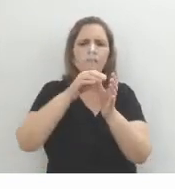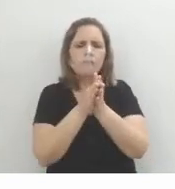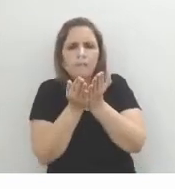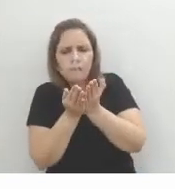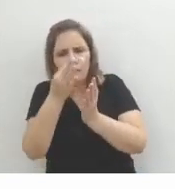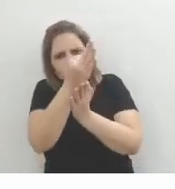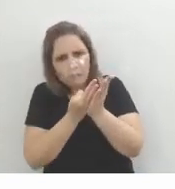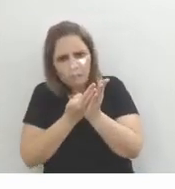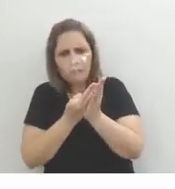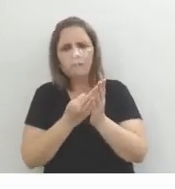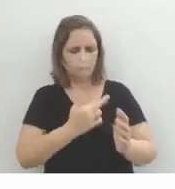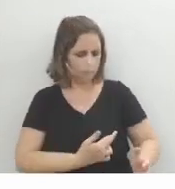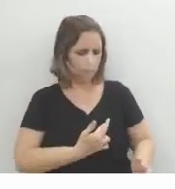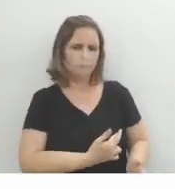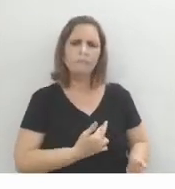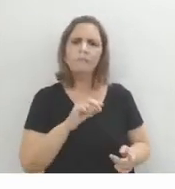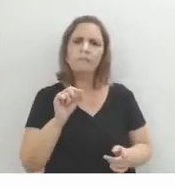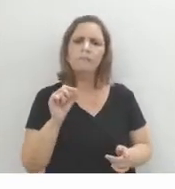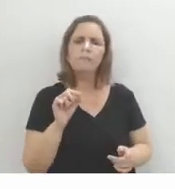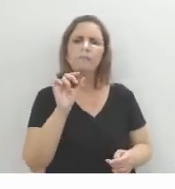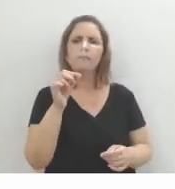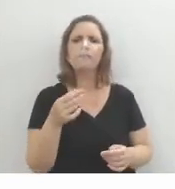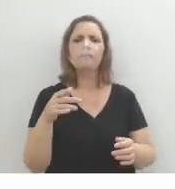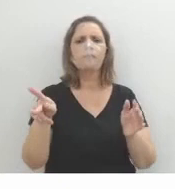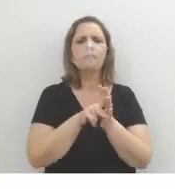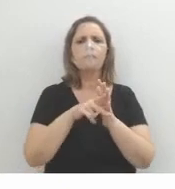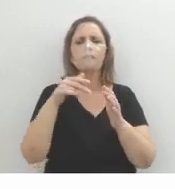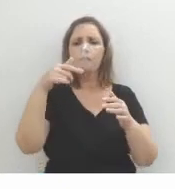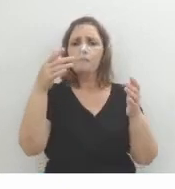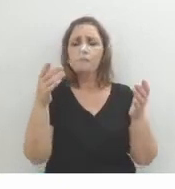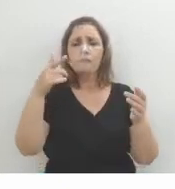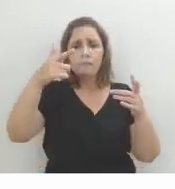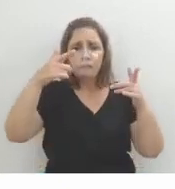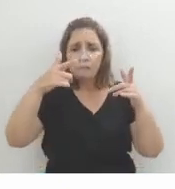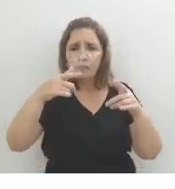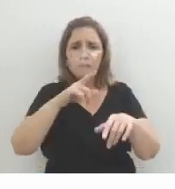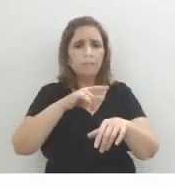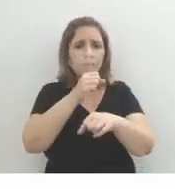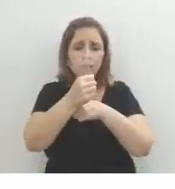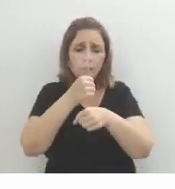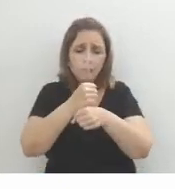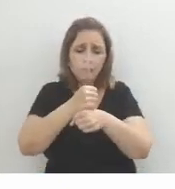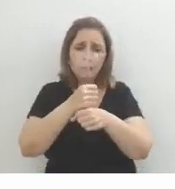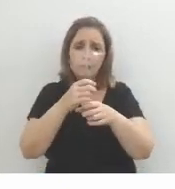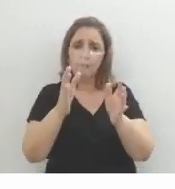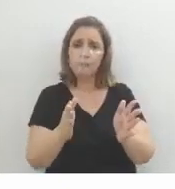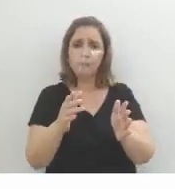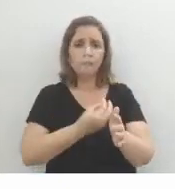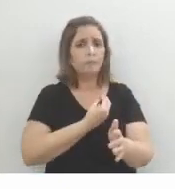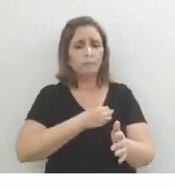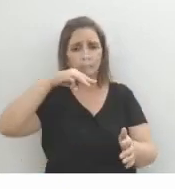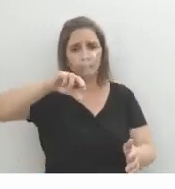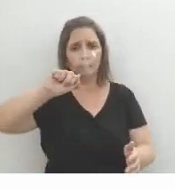dentro dos seus textos, dos seus romances, eram críticas pertinentes à época em que ele vivia. É importante a gente lembrar disso,